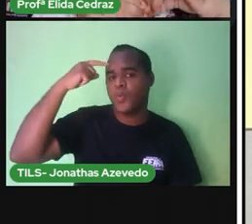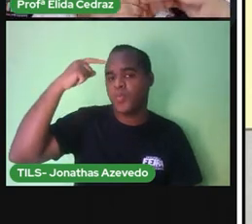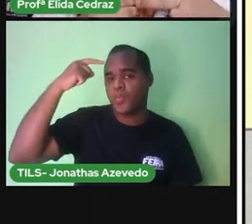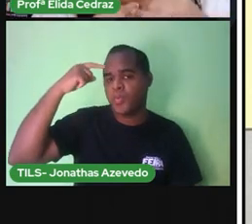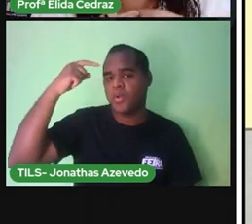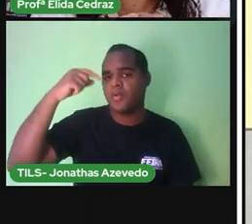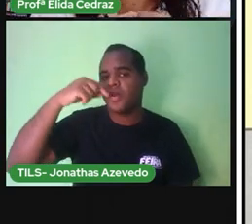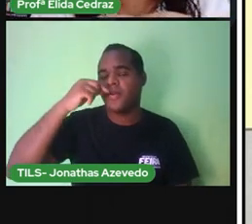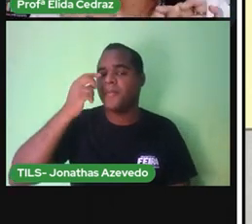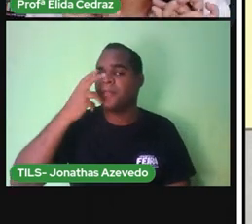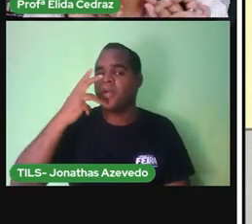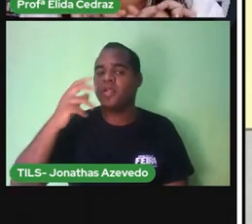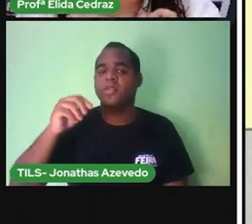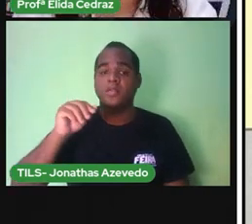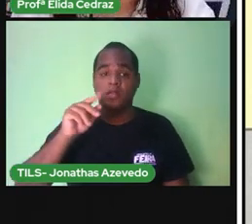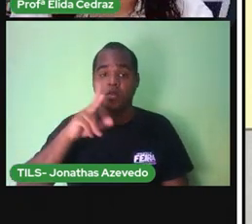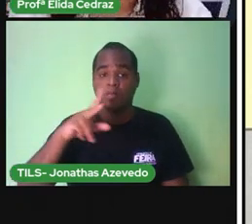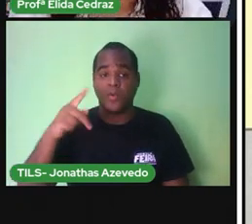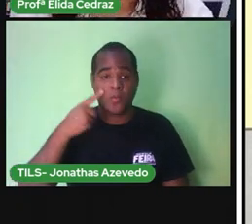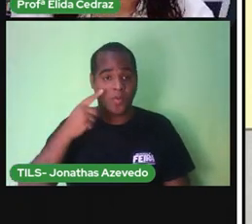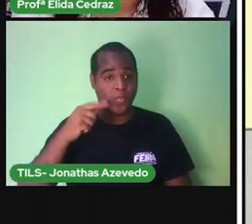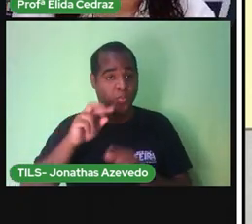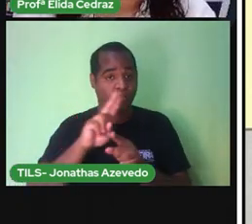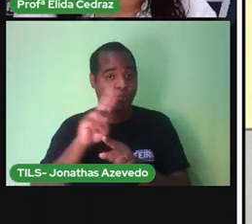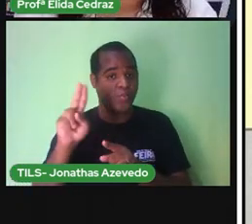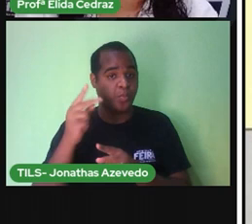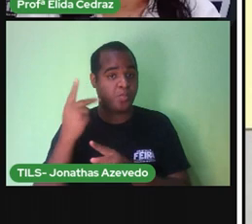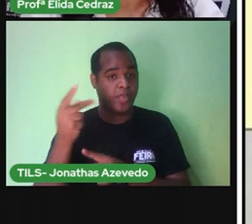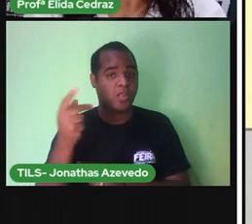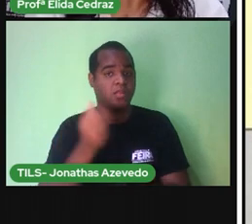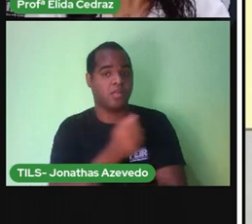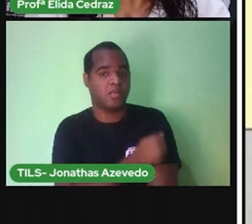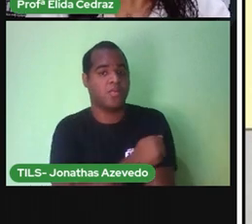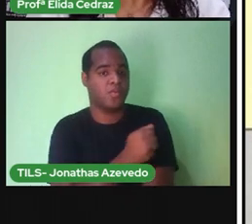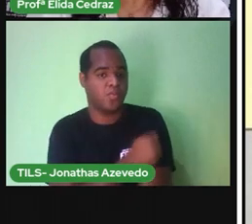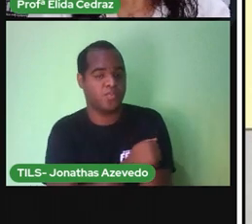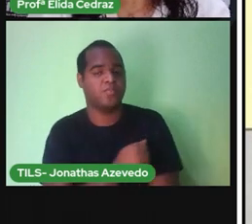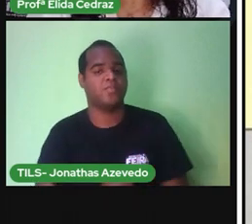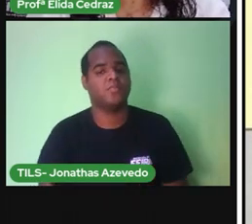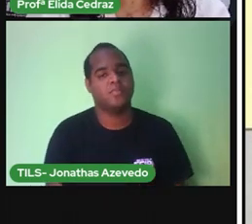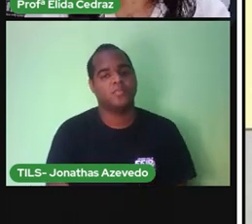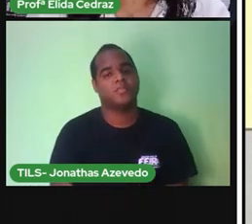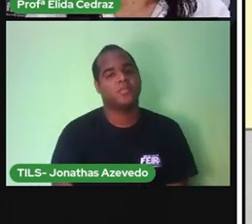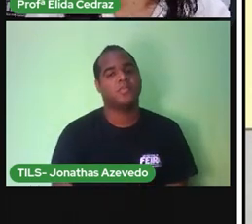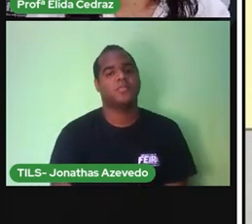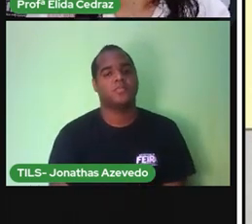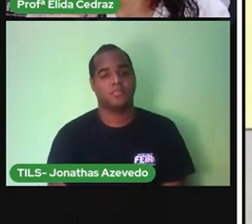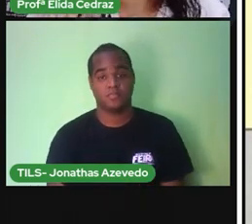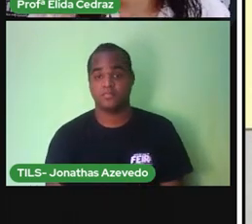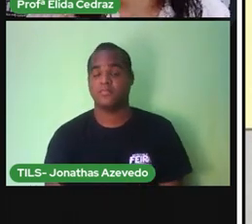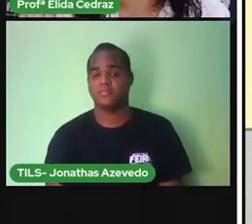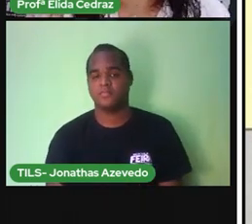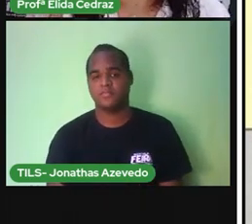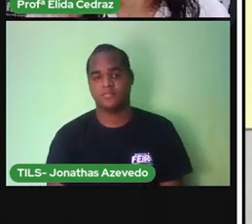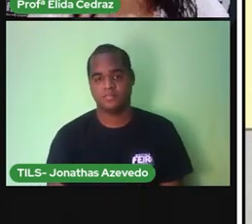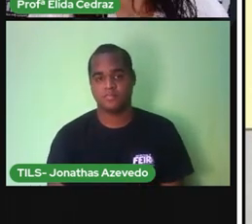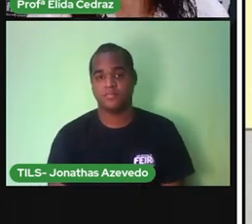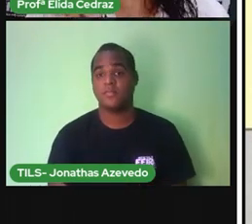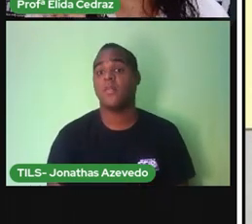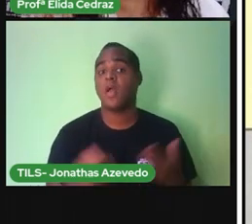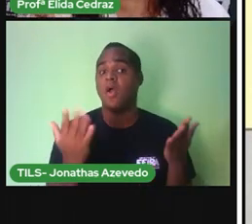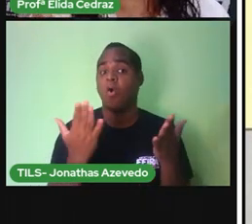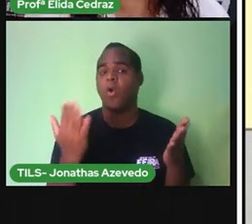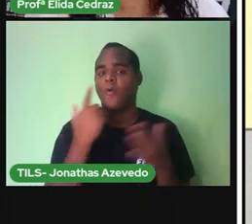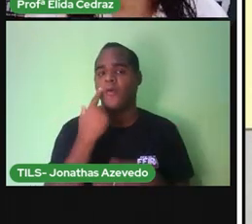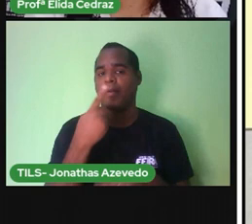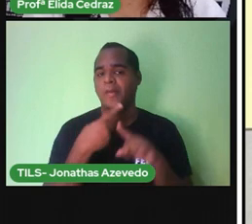professor Prende o Condurex E coloca o nome Do aluno Agora Vamos marcar Somente A opção A